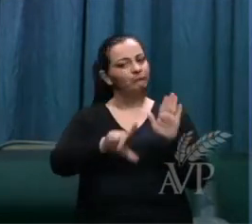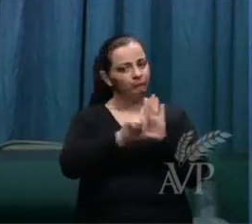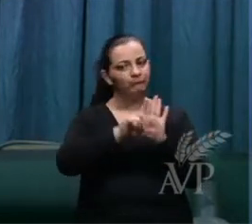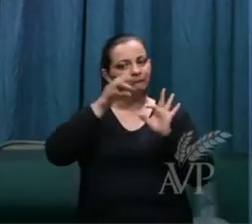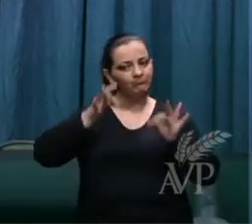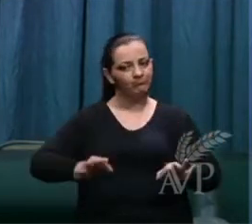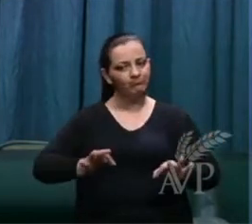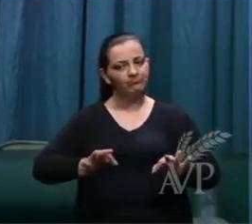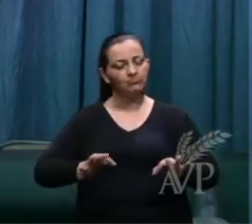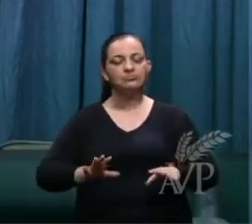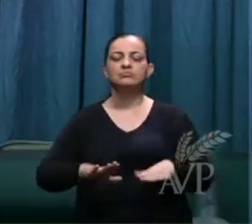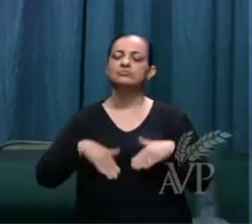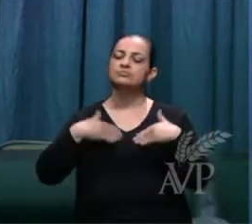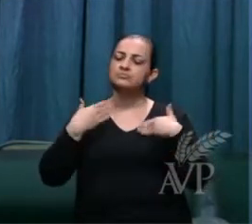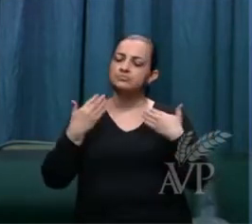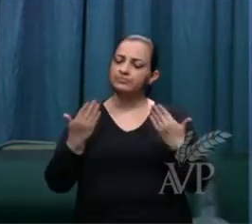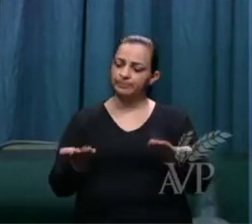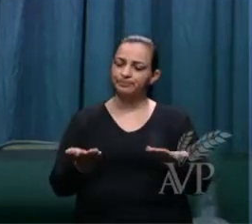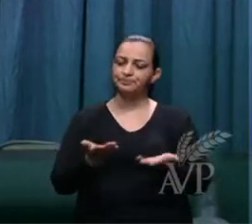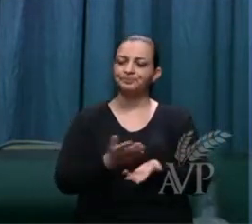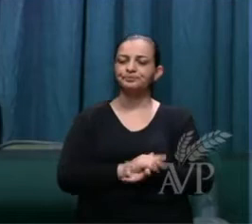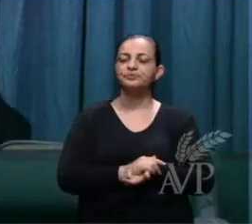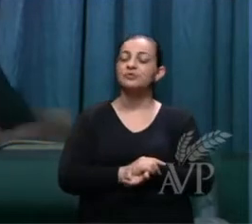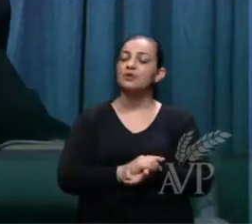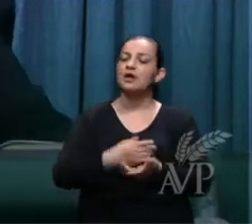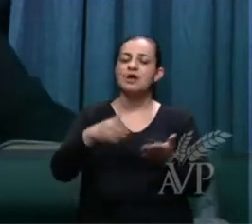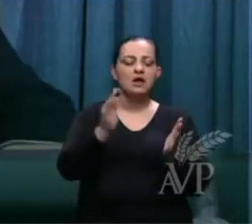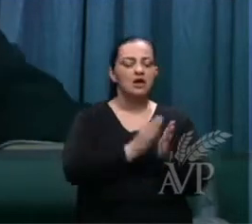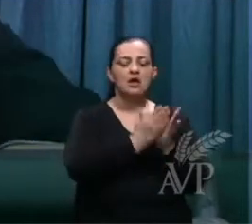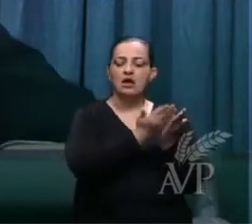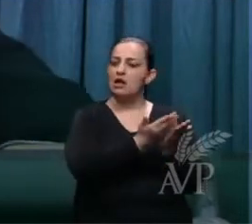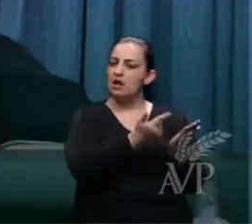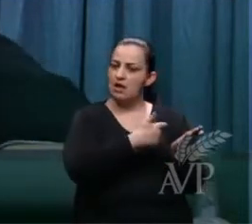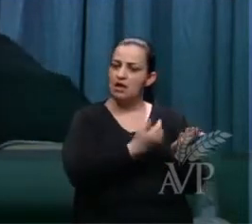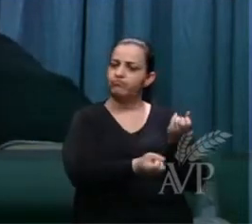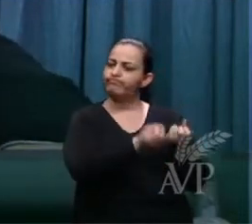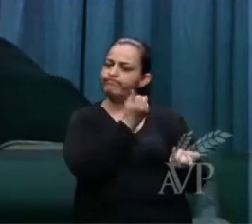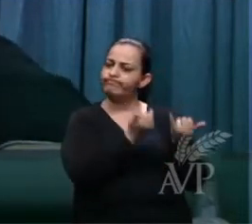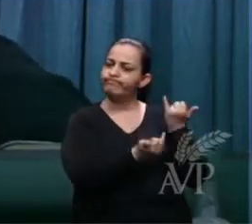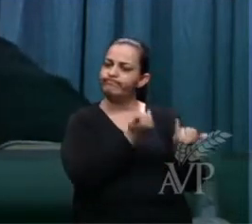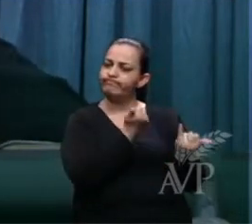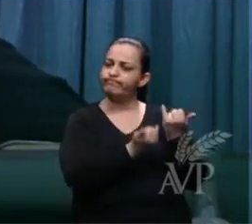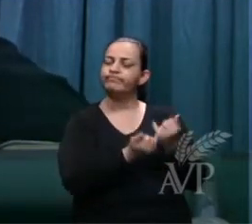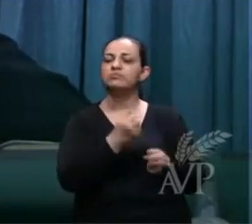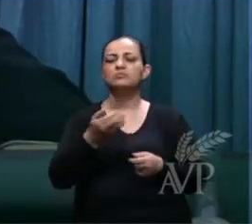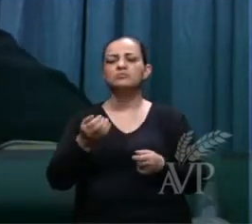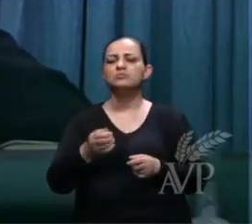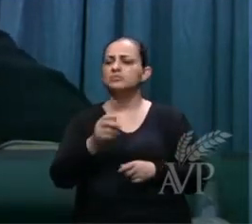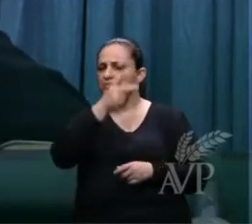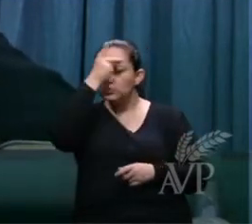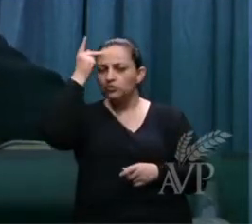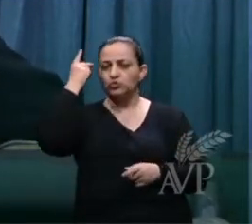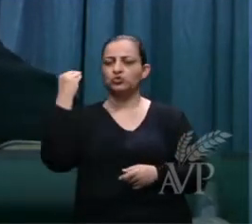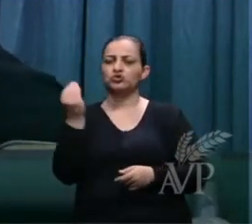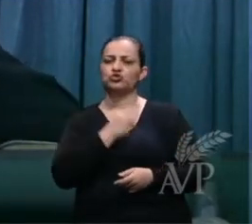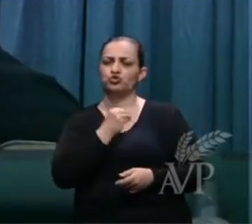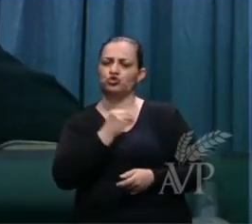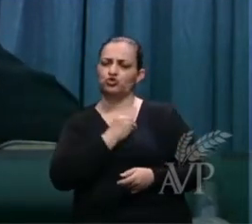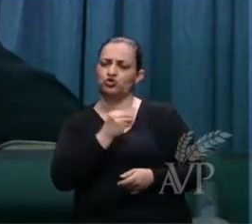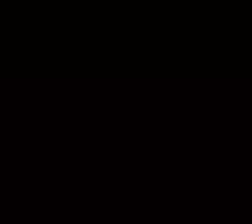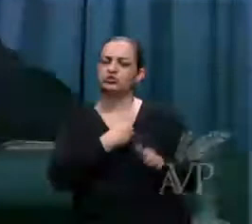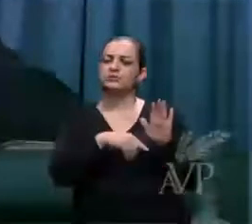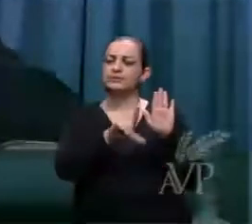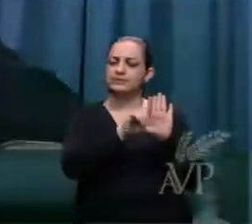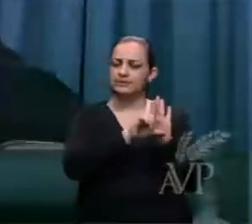Então, irmãos, as escrituras nos dizem que aqueles que pecaram pela lei,